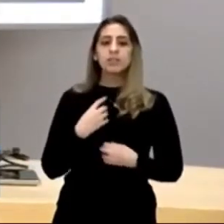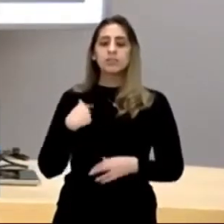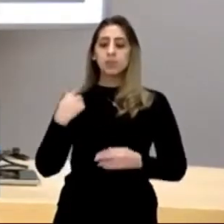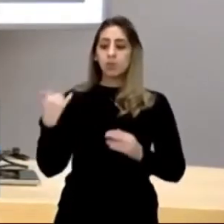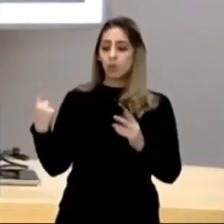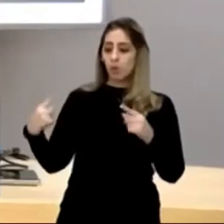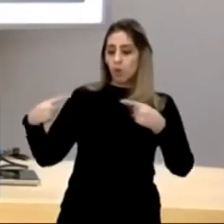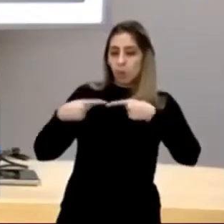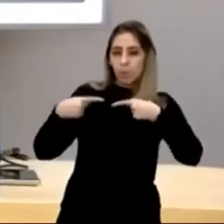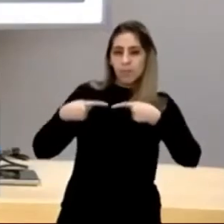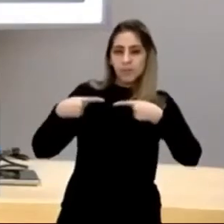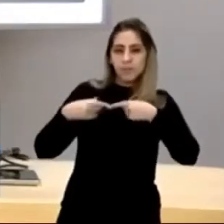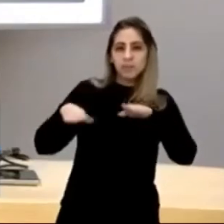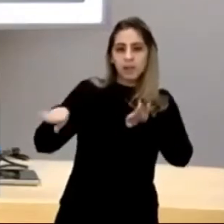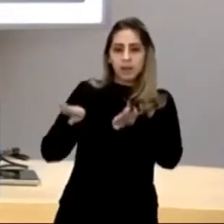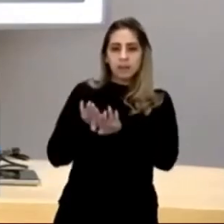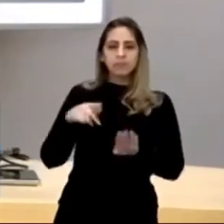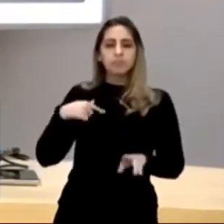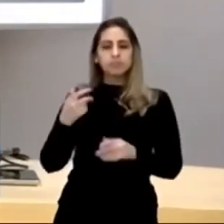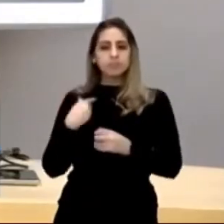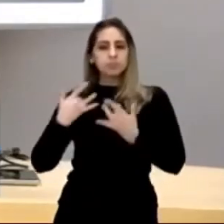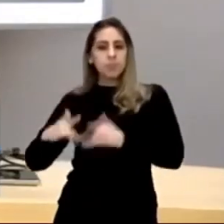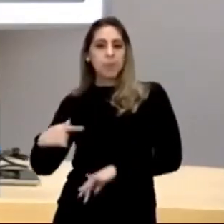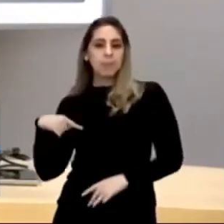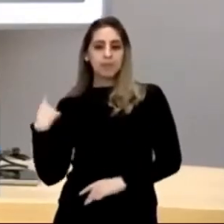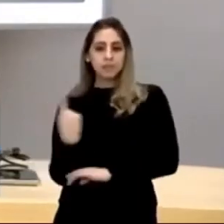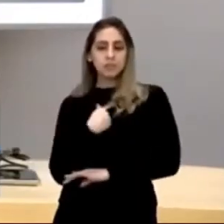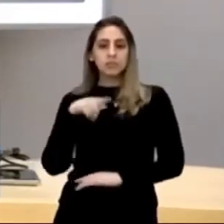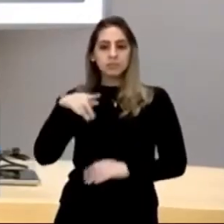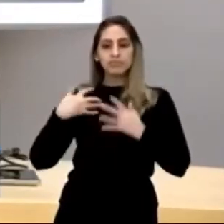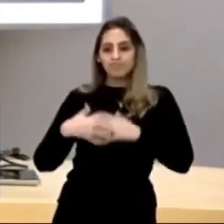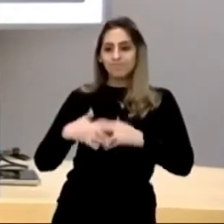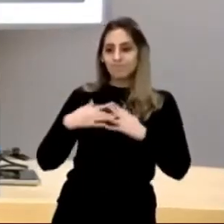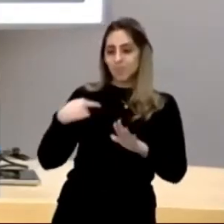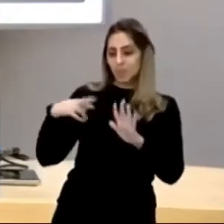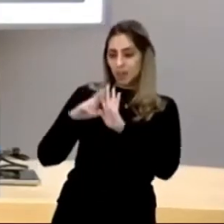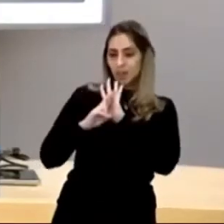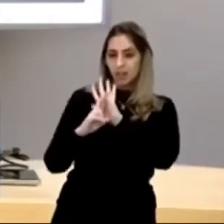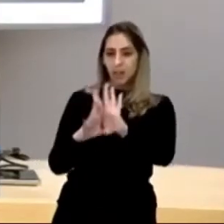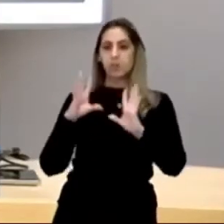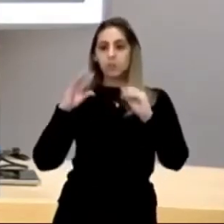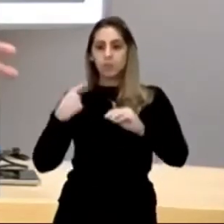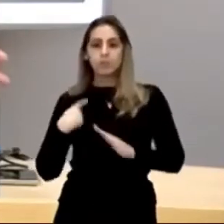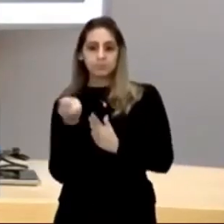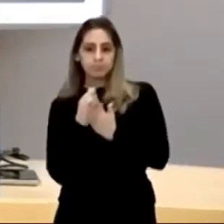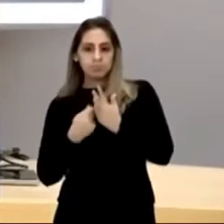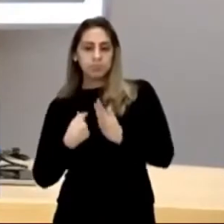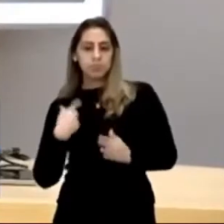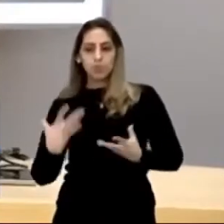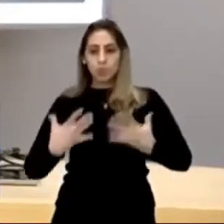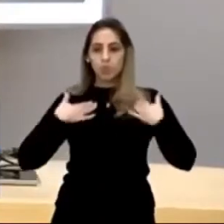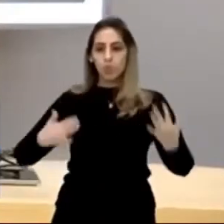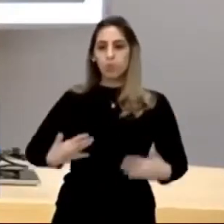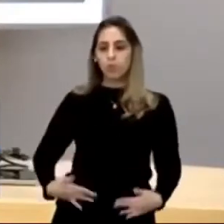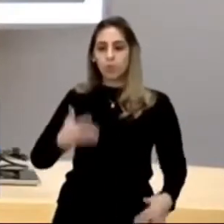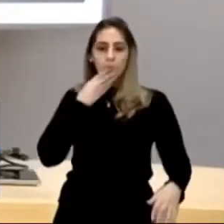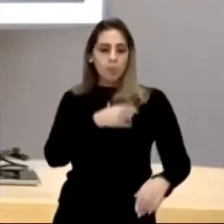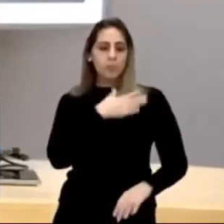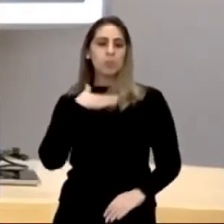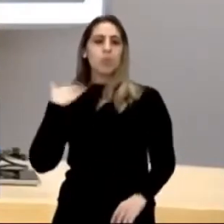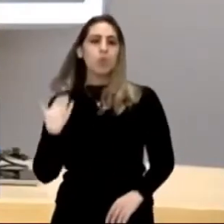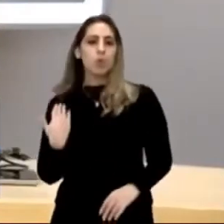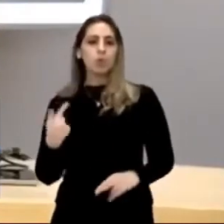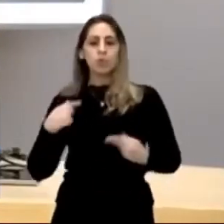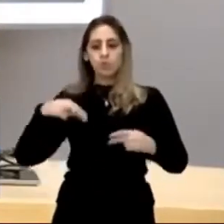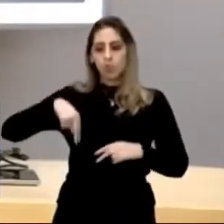culpabilizados, olha, a gente vai sobrar para a gente, então eles foram lá, retrataram tudo, escreveram, vai lá no corpo, daquele cara lá, que está lá morto, um norte